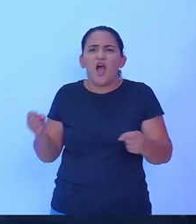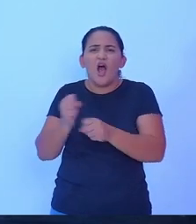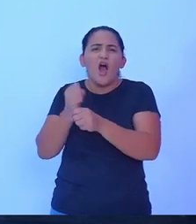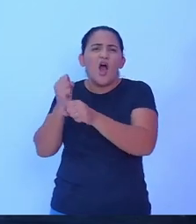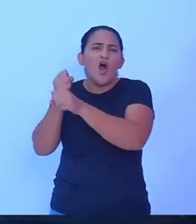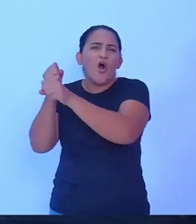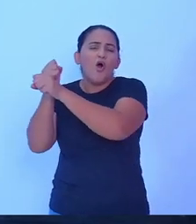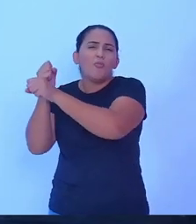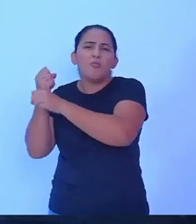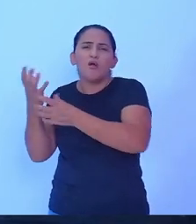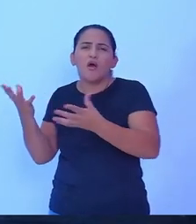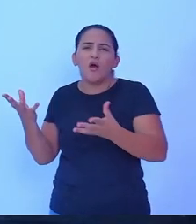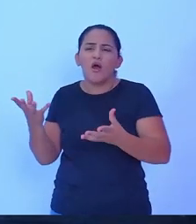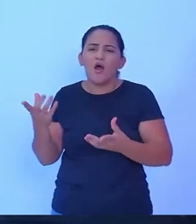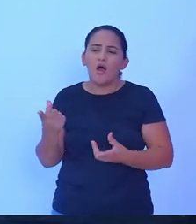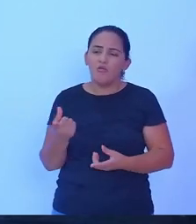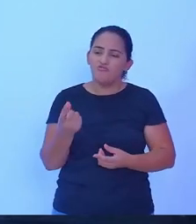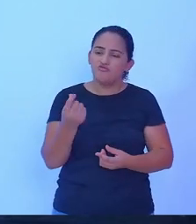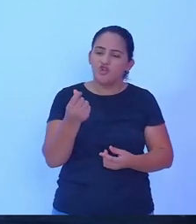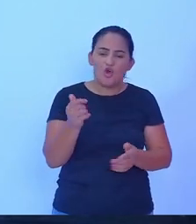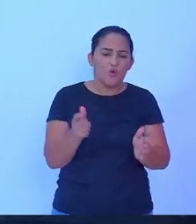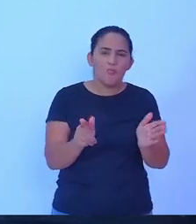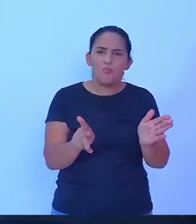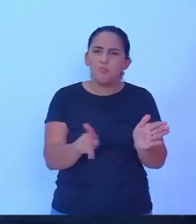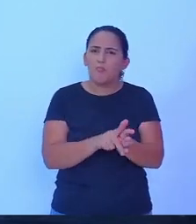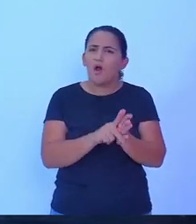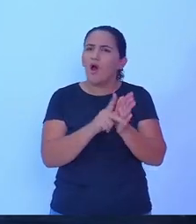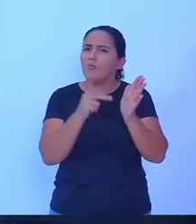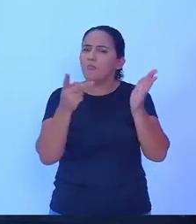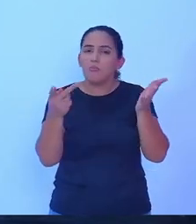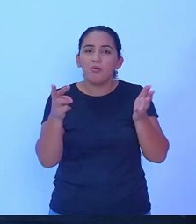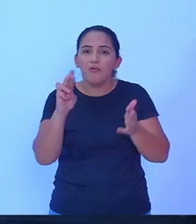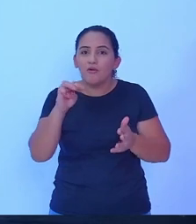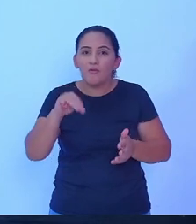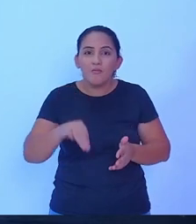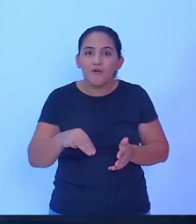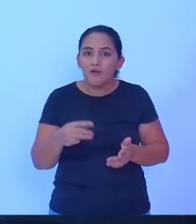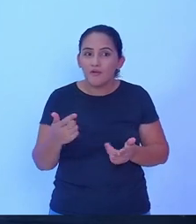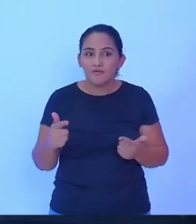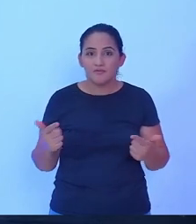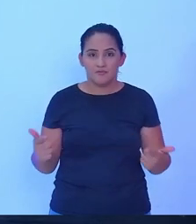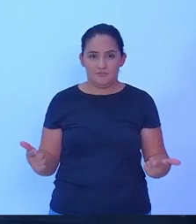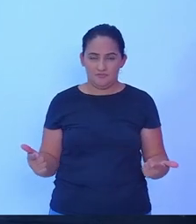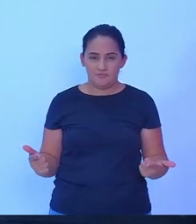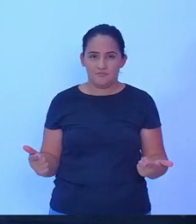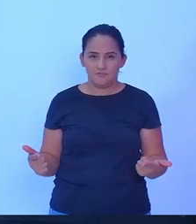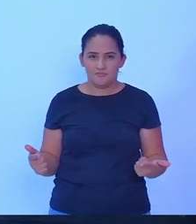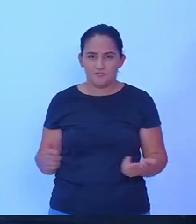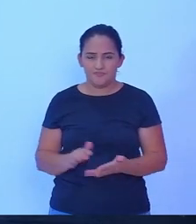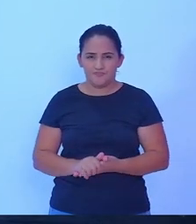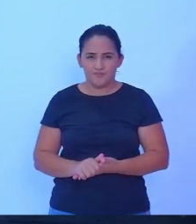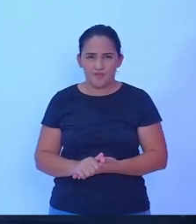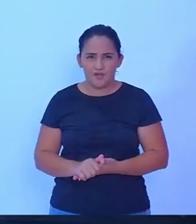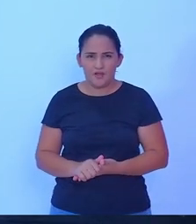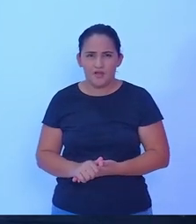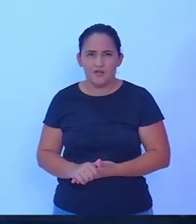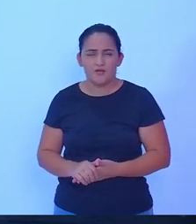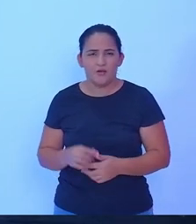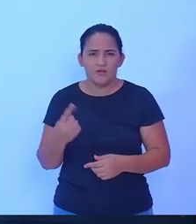município com recurso próprio do nosso município. E com isso, nós tenhamos que ter a